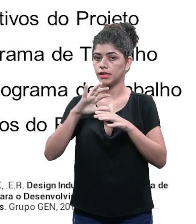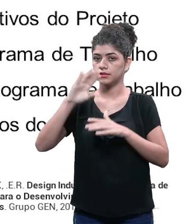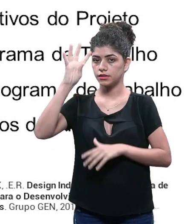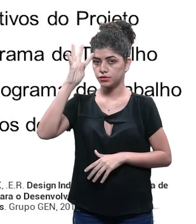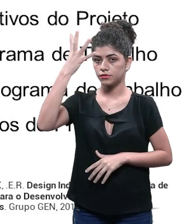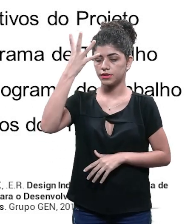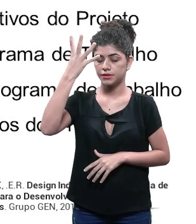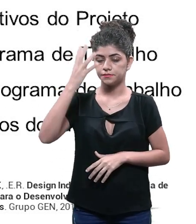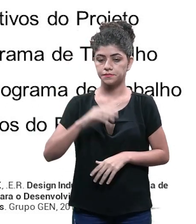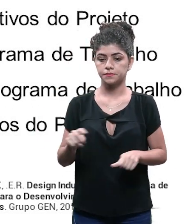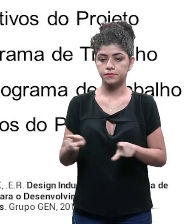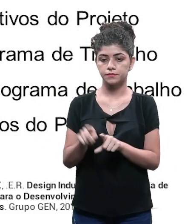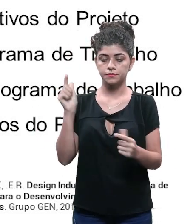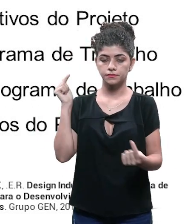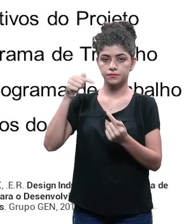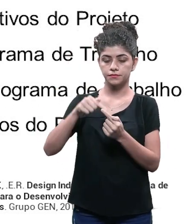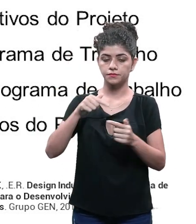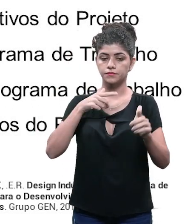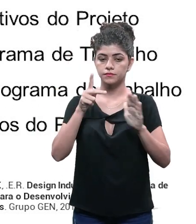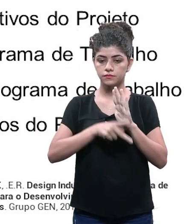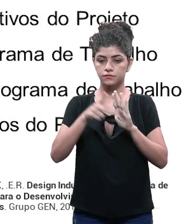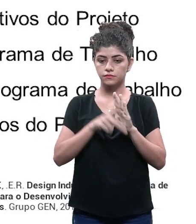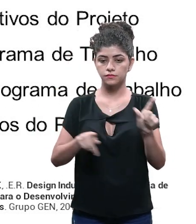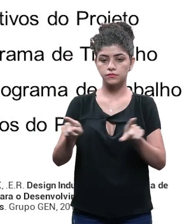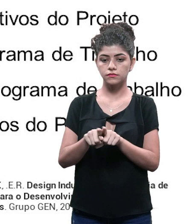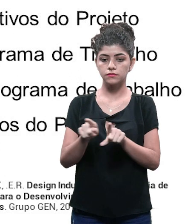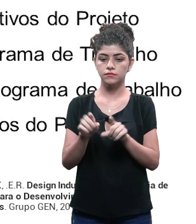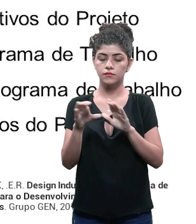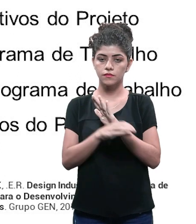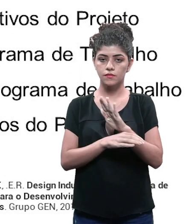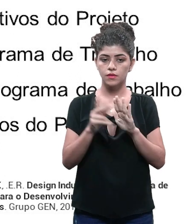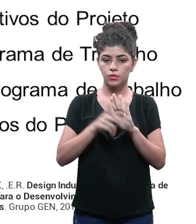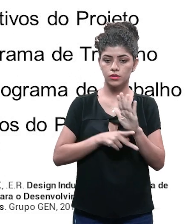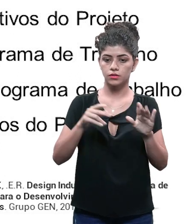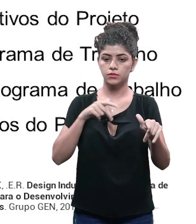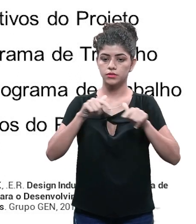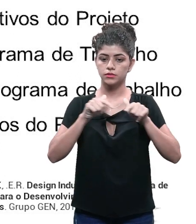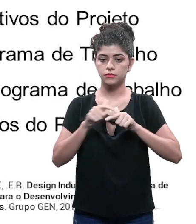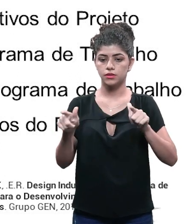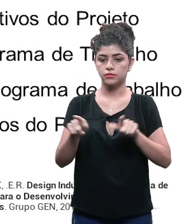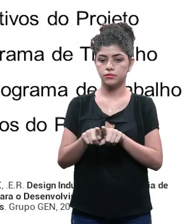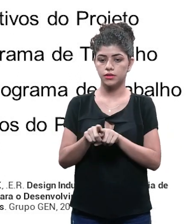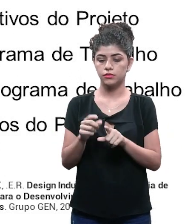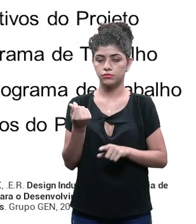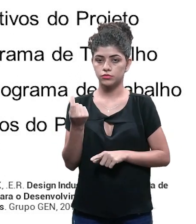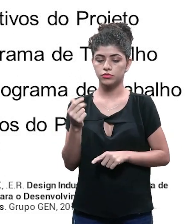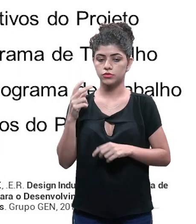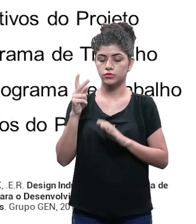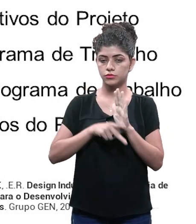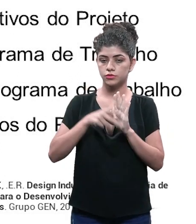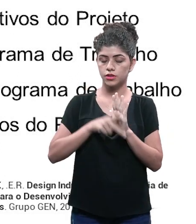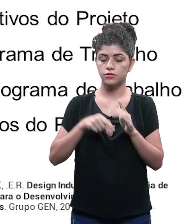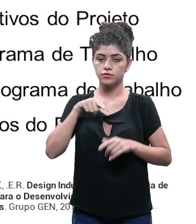quer, que vai ter que solucionar. Os objetivos desse projeto, um programa de trabalho, cronograma e o custo do projeto.